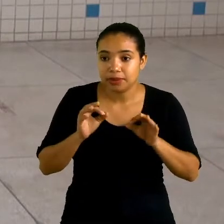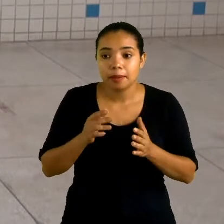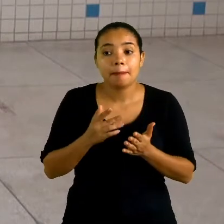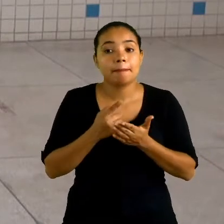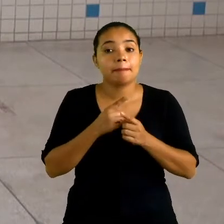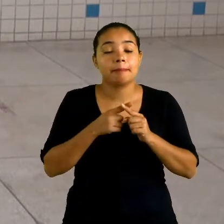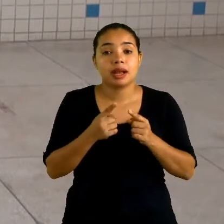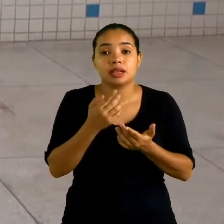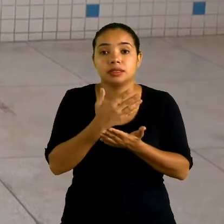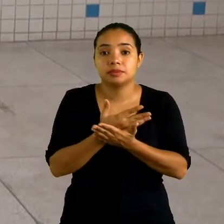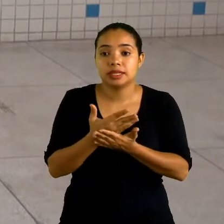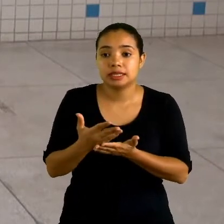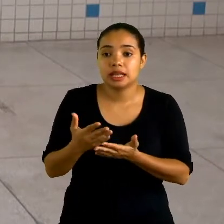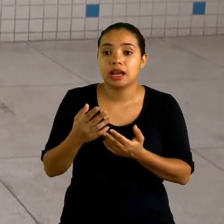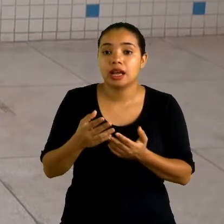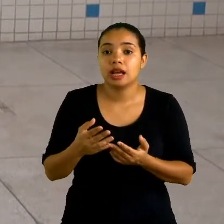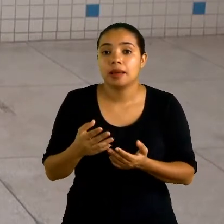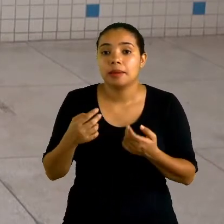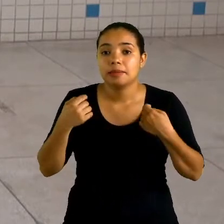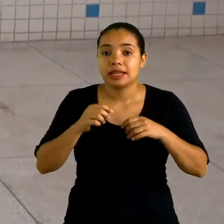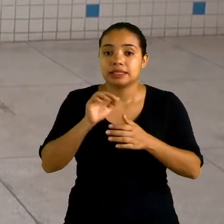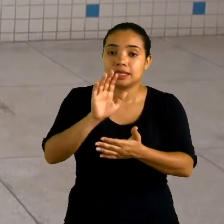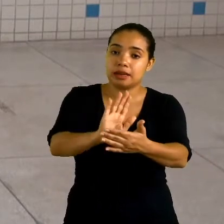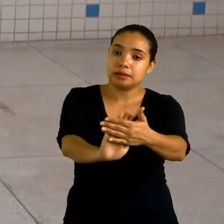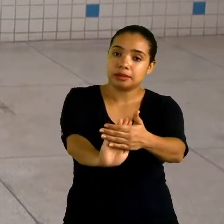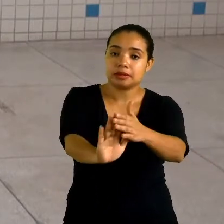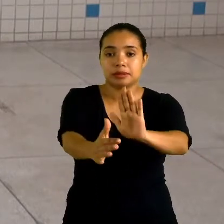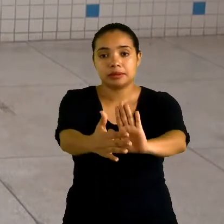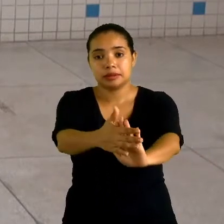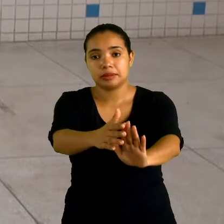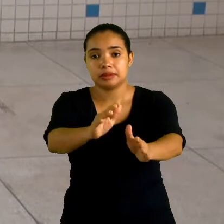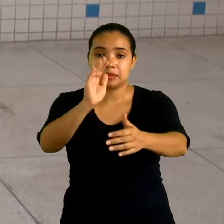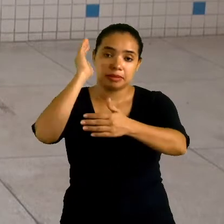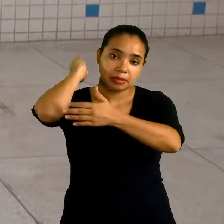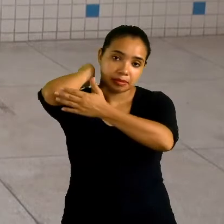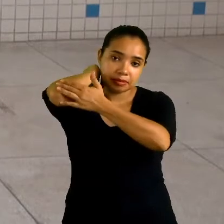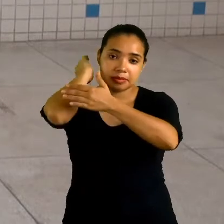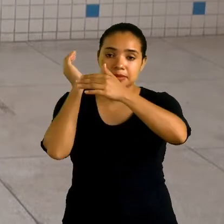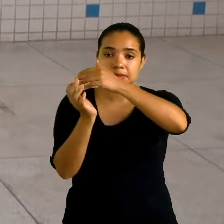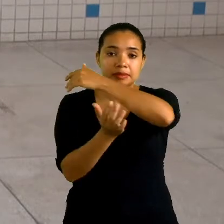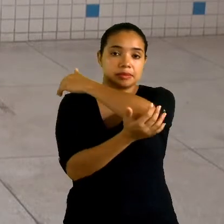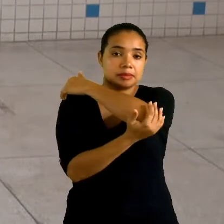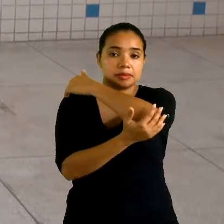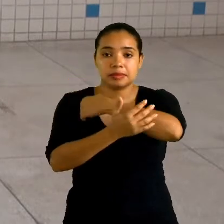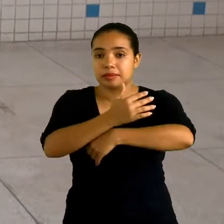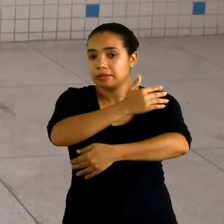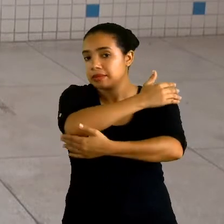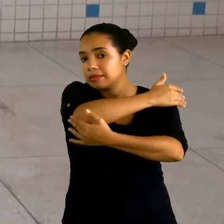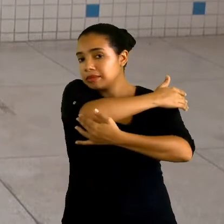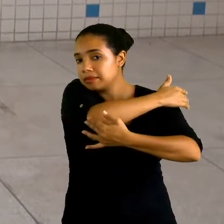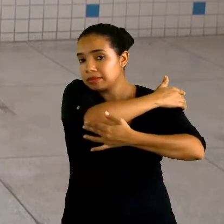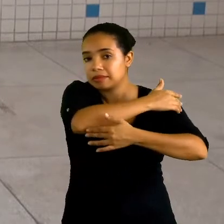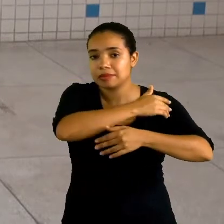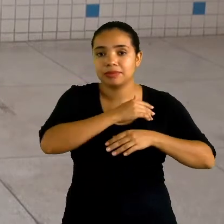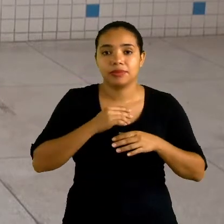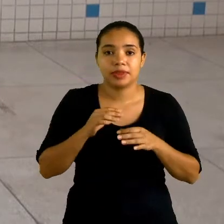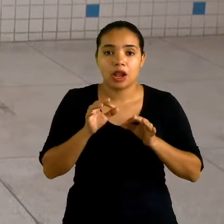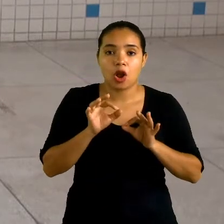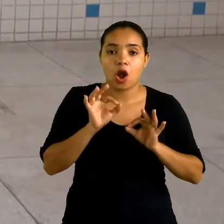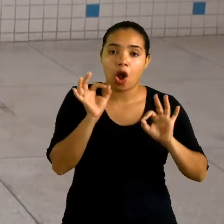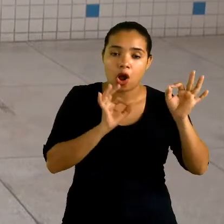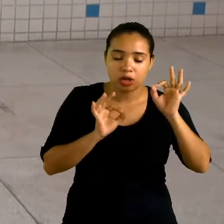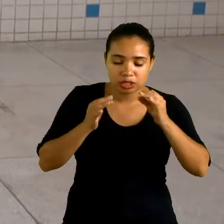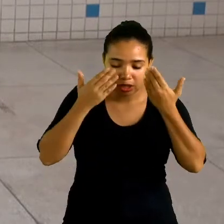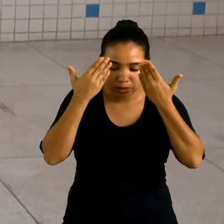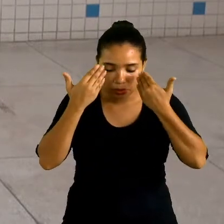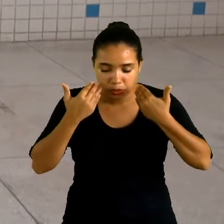a atividade, vamos fazer o nosso alongamento. O alongamento, ele serve para preparar os nossos músculos, os músculos do